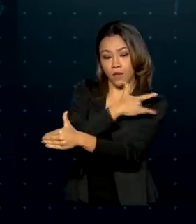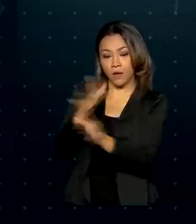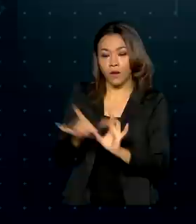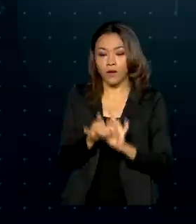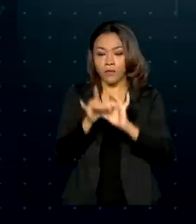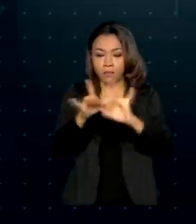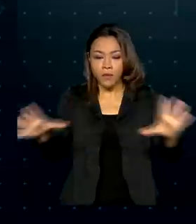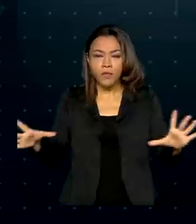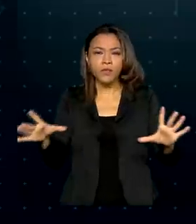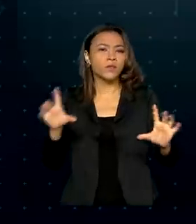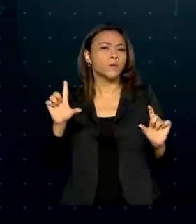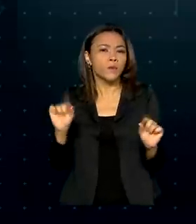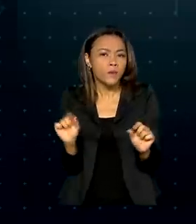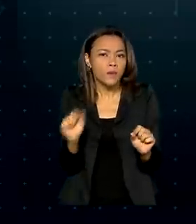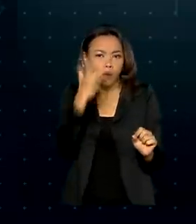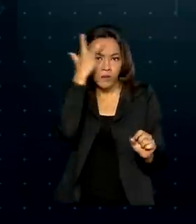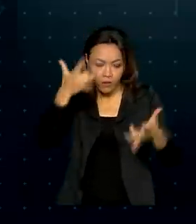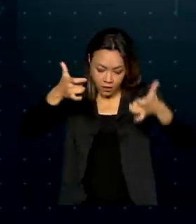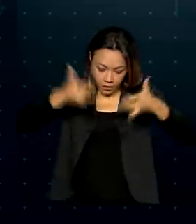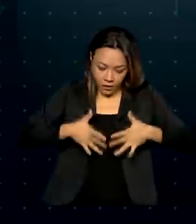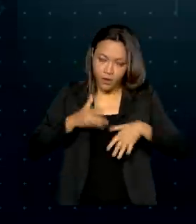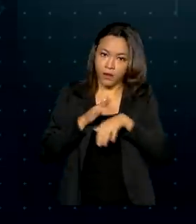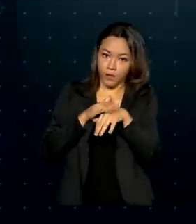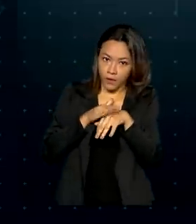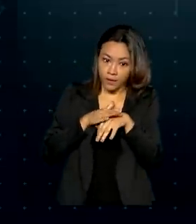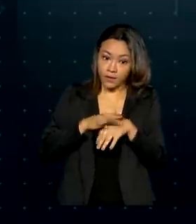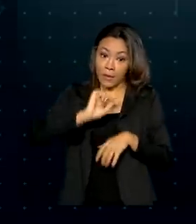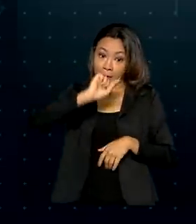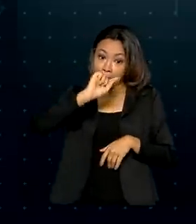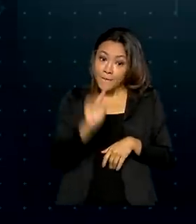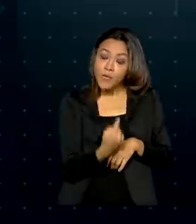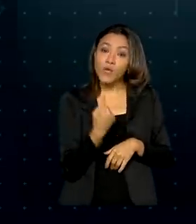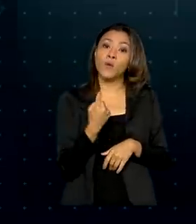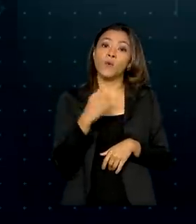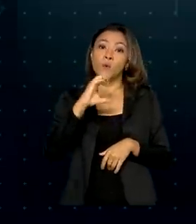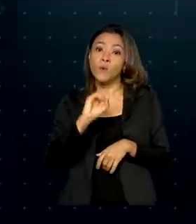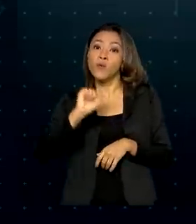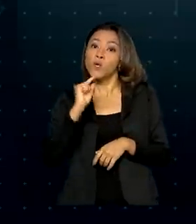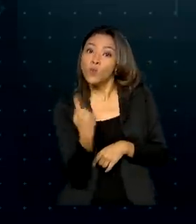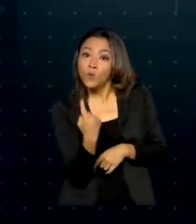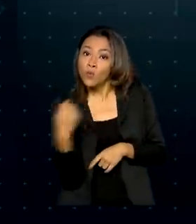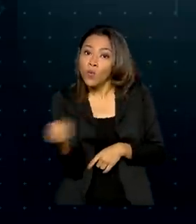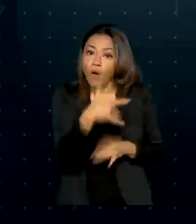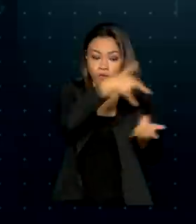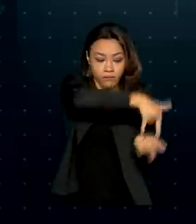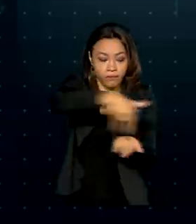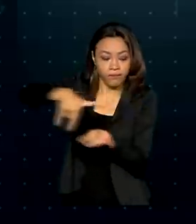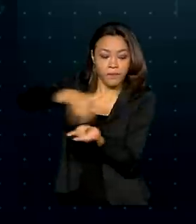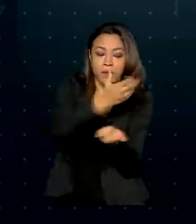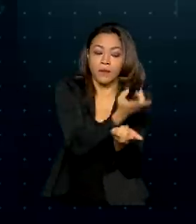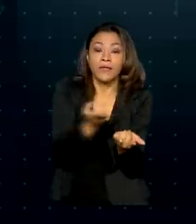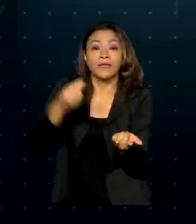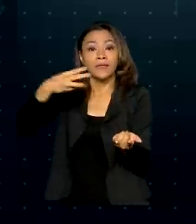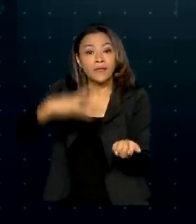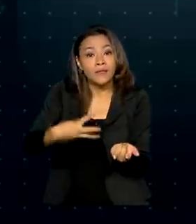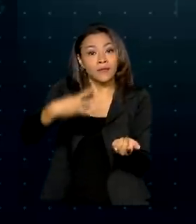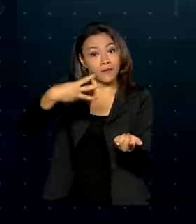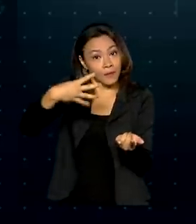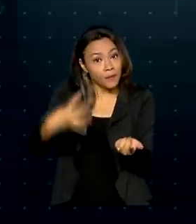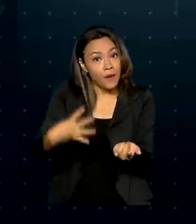para pacientes com Covid-19. Foram 1.001 novos leitos, sendo 34 pediátricos,